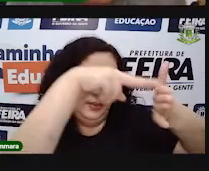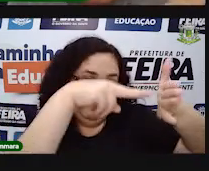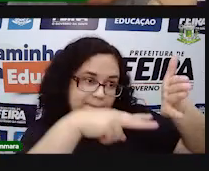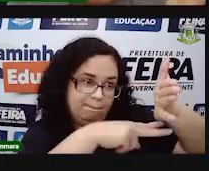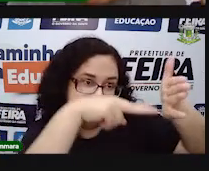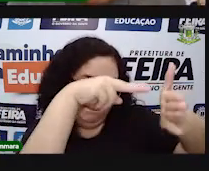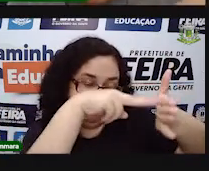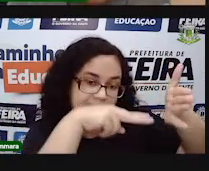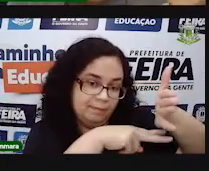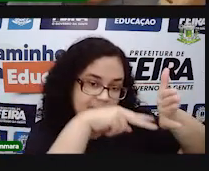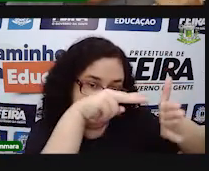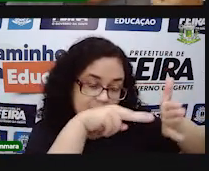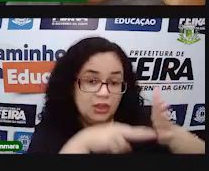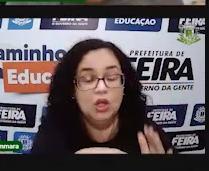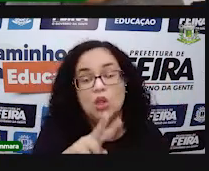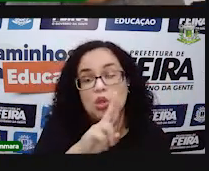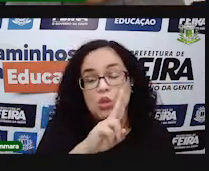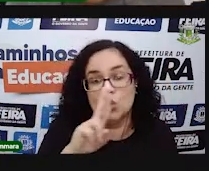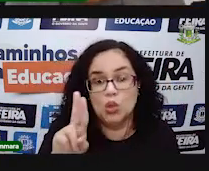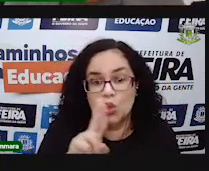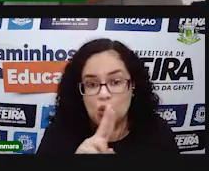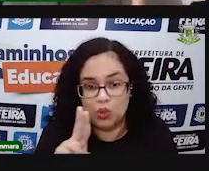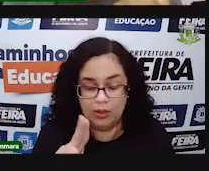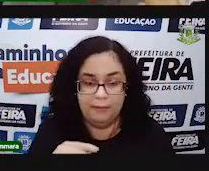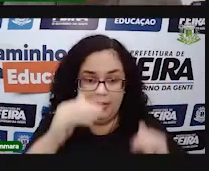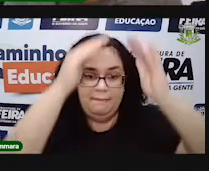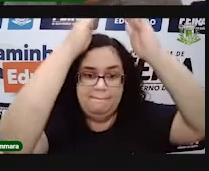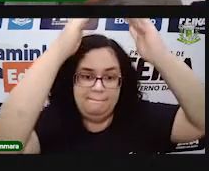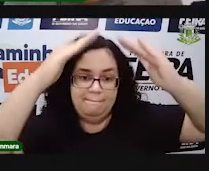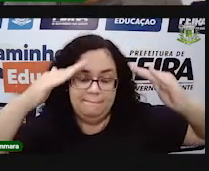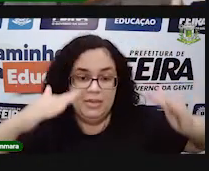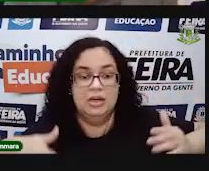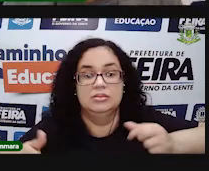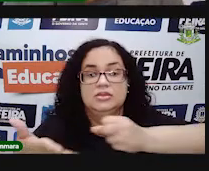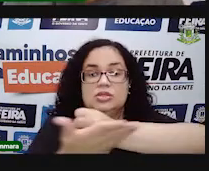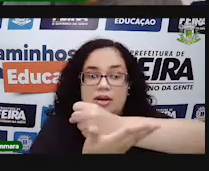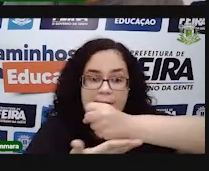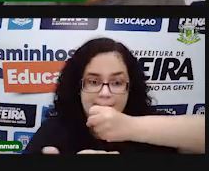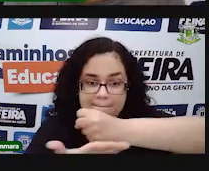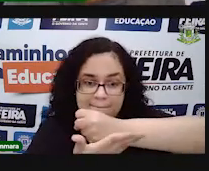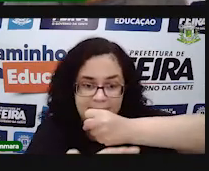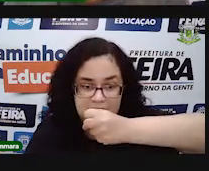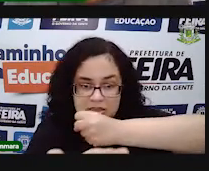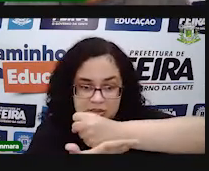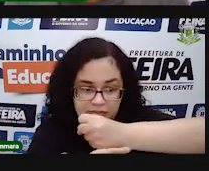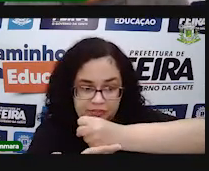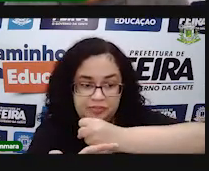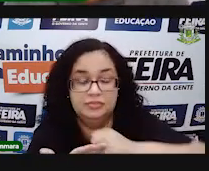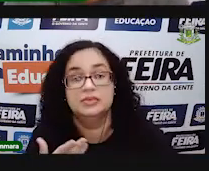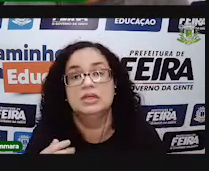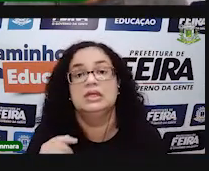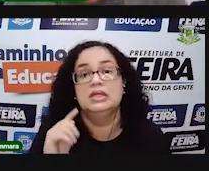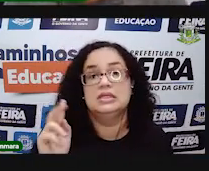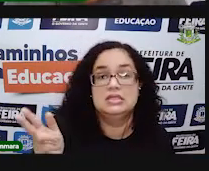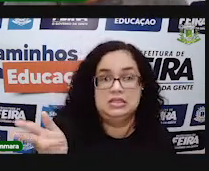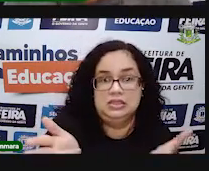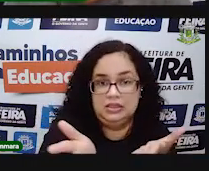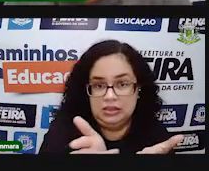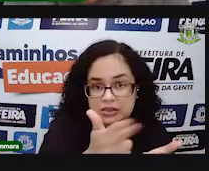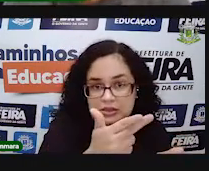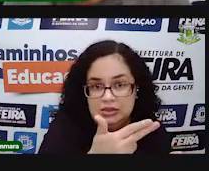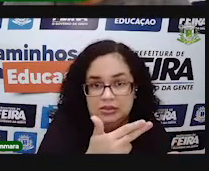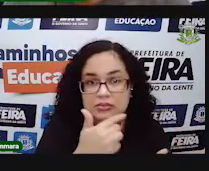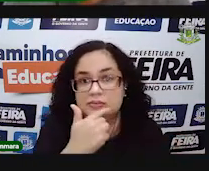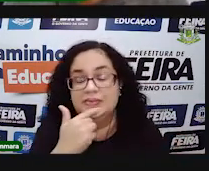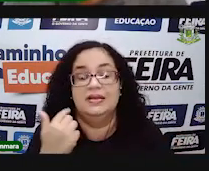anterior a gente viu lá nos prismas, o que dá nome, o que vai dar nome para a pirâmide é a sua base. É